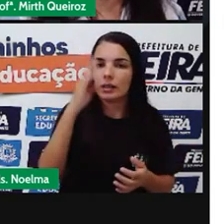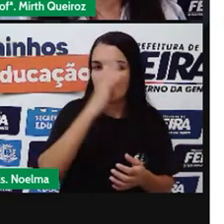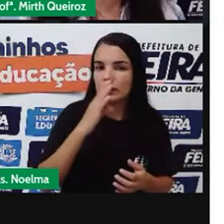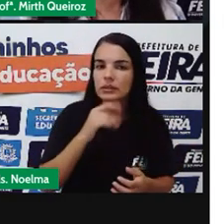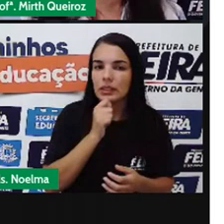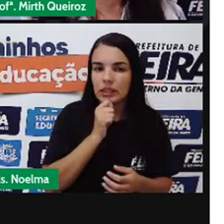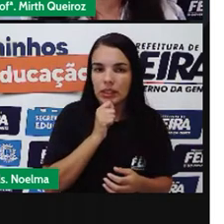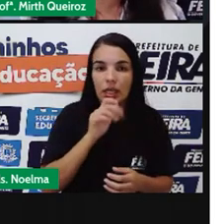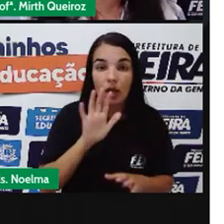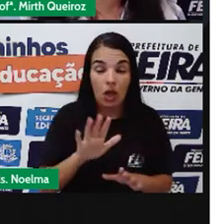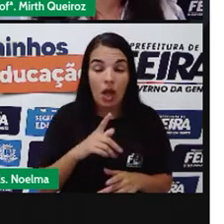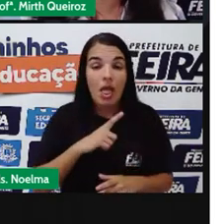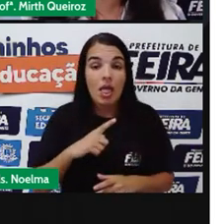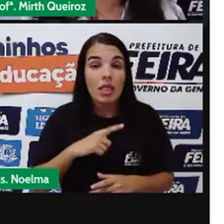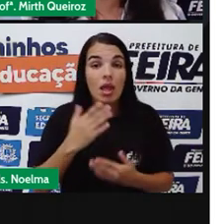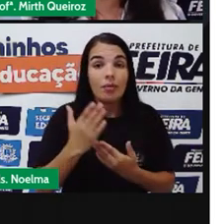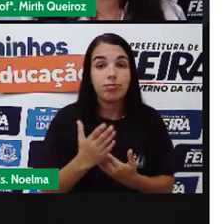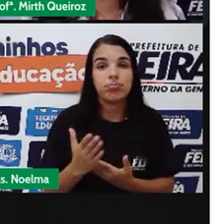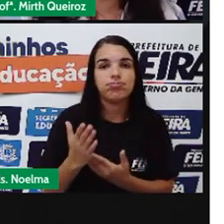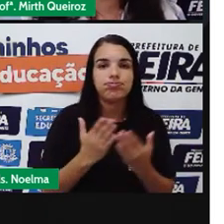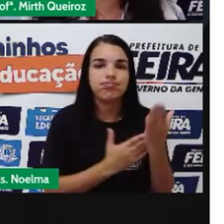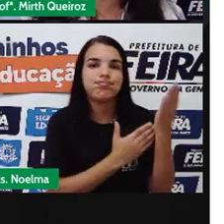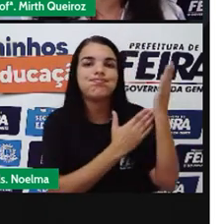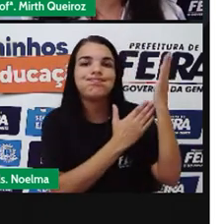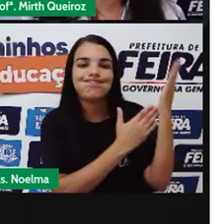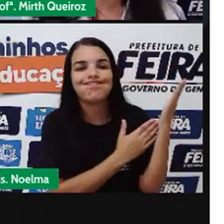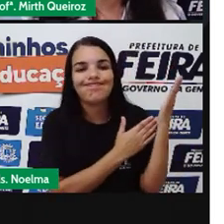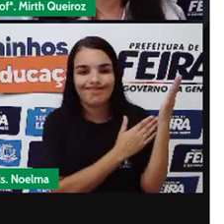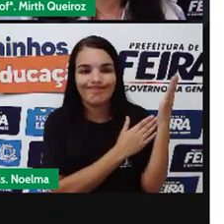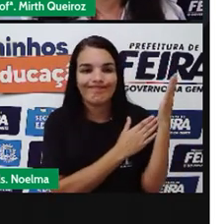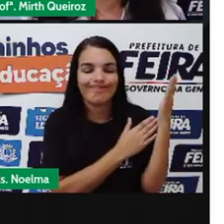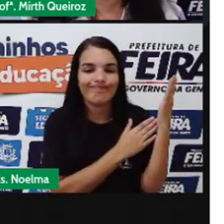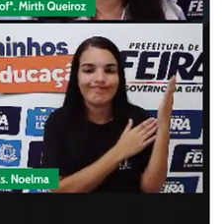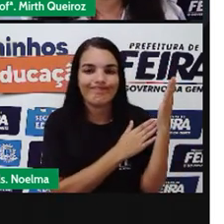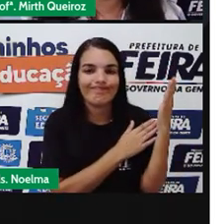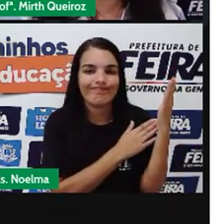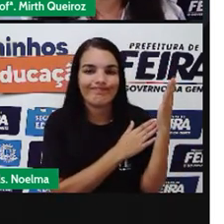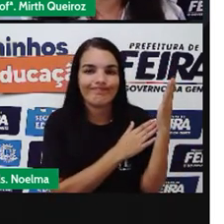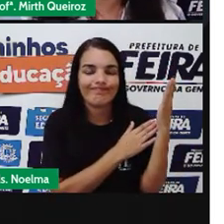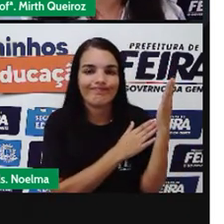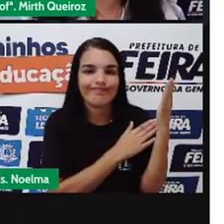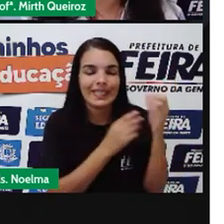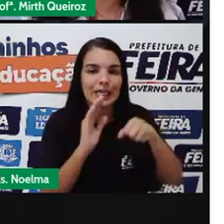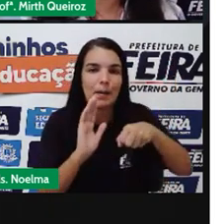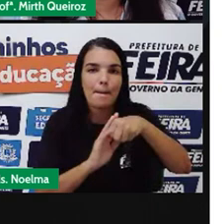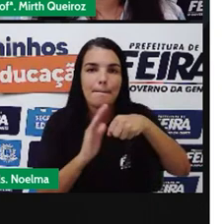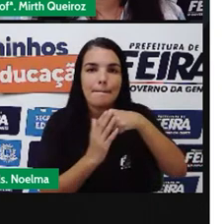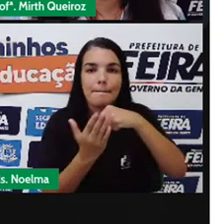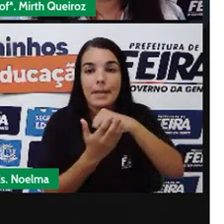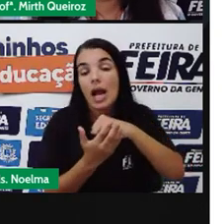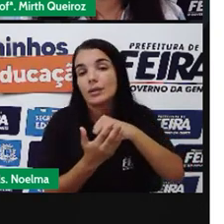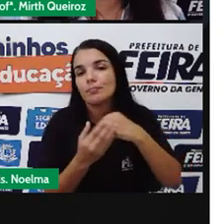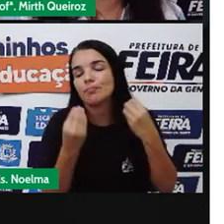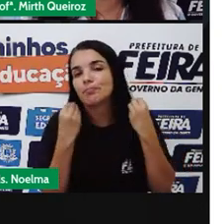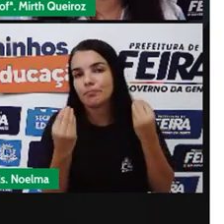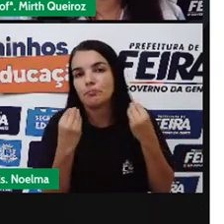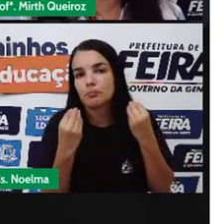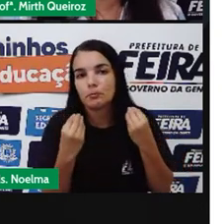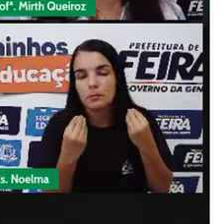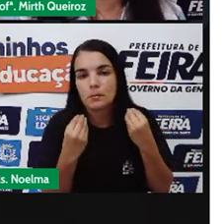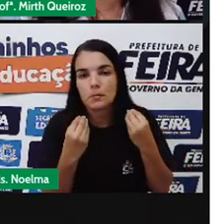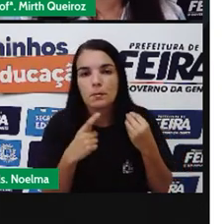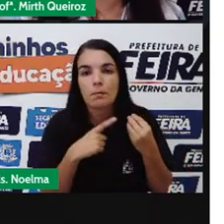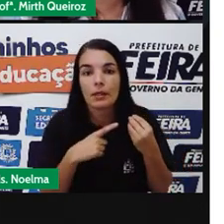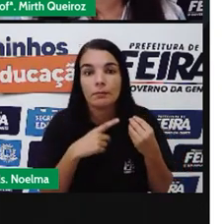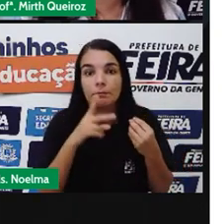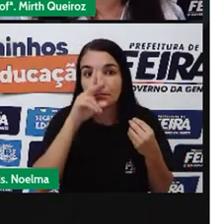Aí Temos aqui A favelização Que esse cenário Habitacional É um forte indício